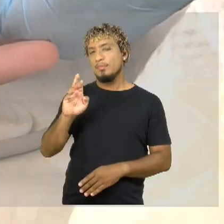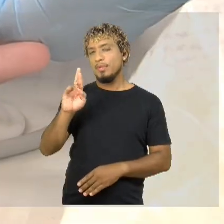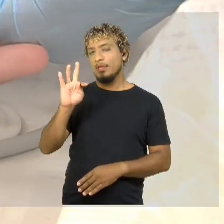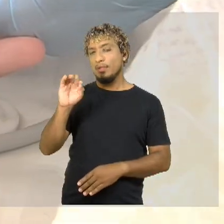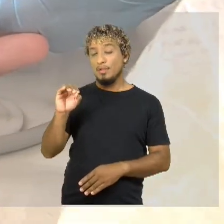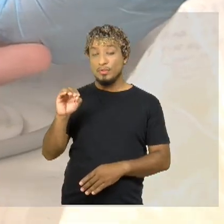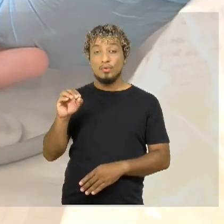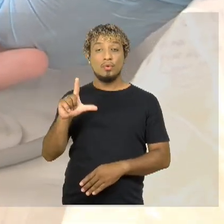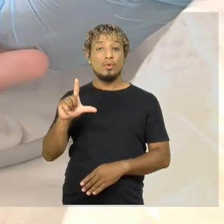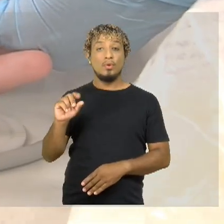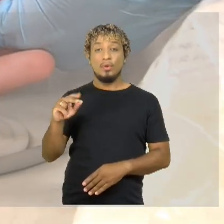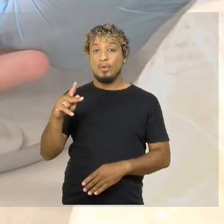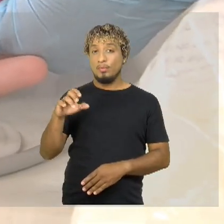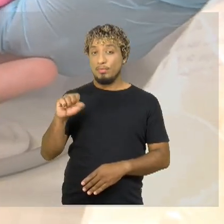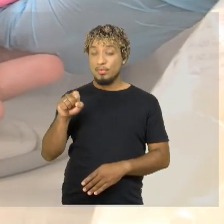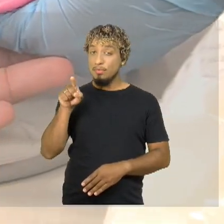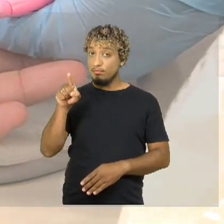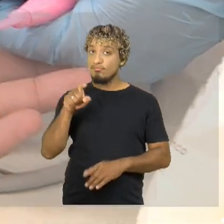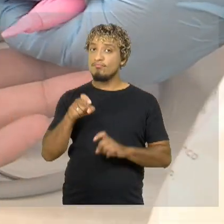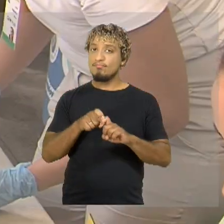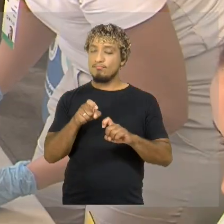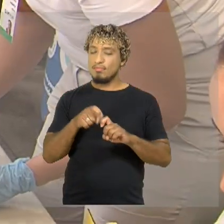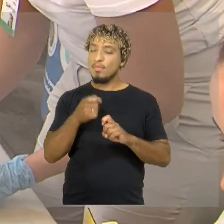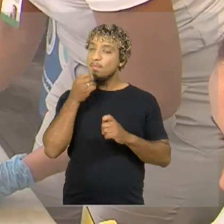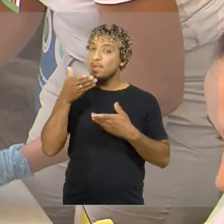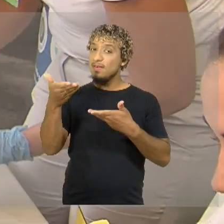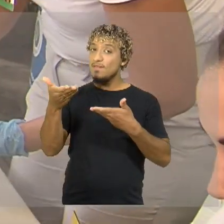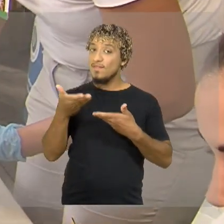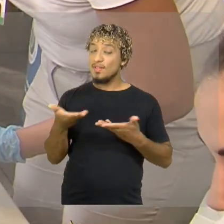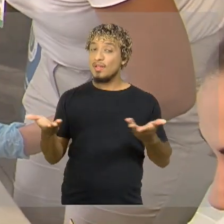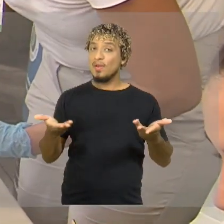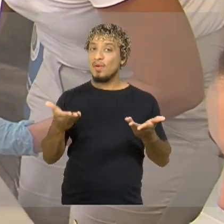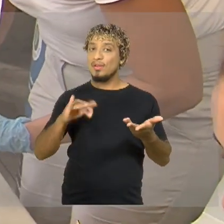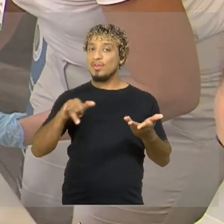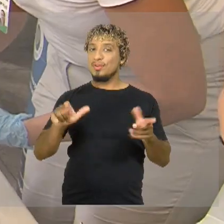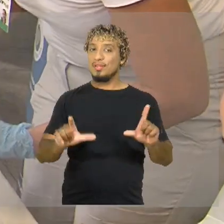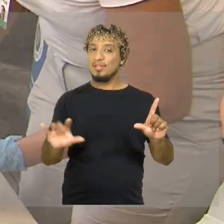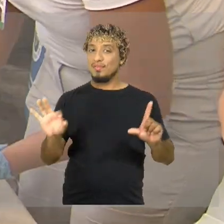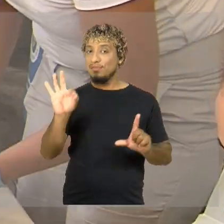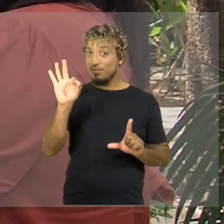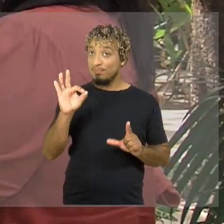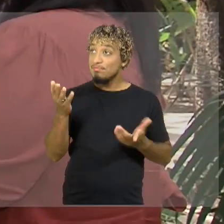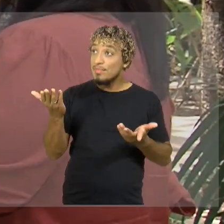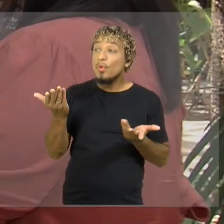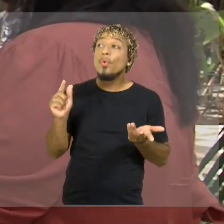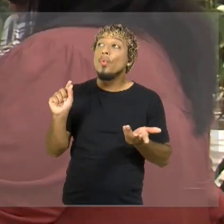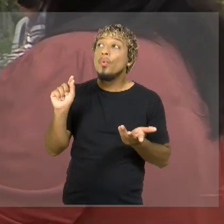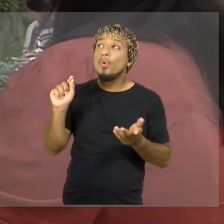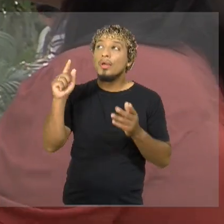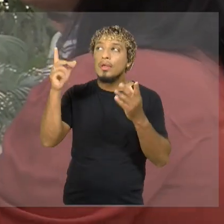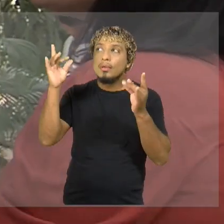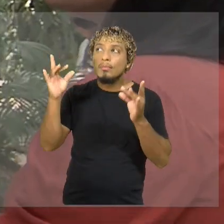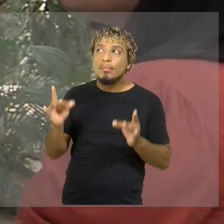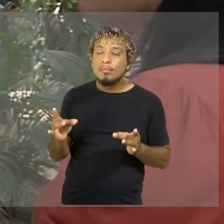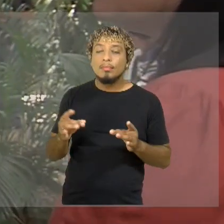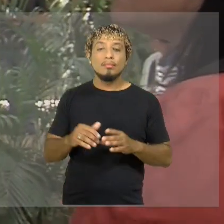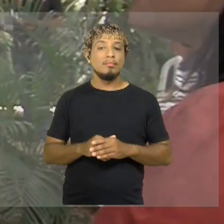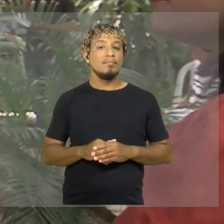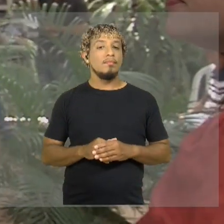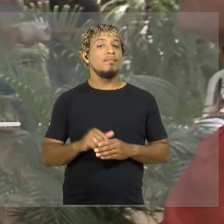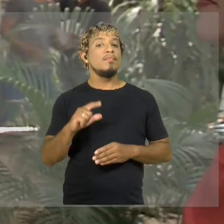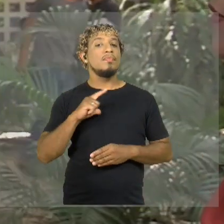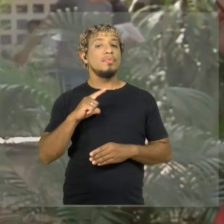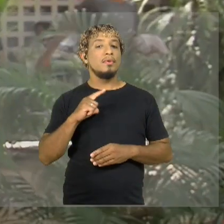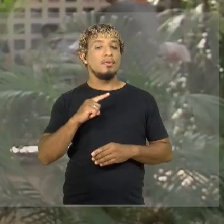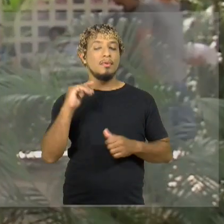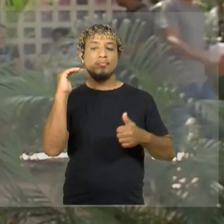Gilberto, boa tarde. Seja muito bem-vindo ao JTV UFMA. Que ações estão sendo ofertadas? Que serviços? Hoje a gente tem aqui um circuito